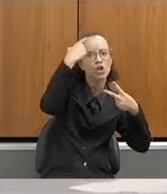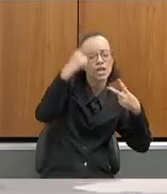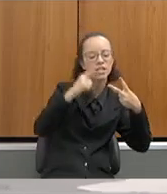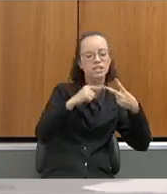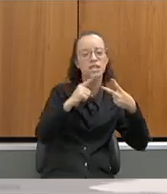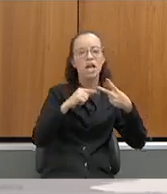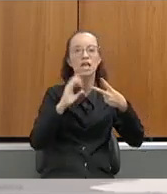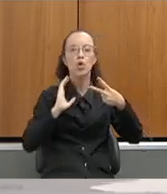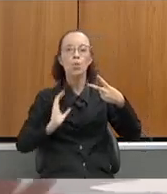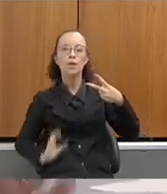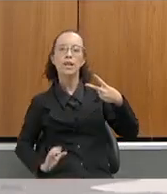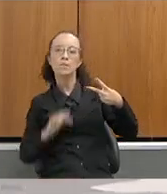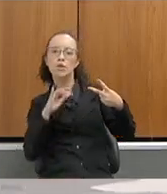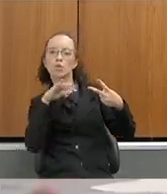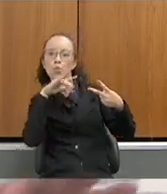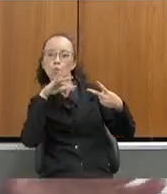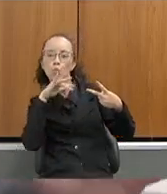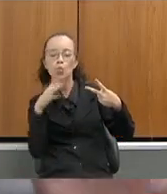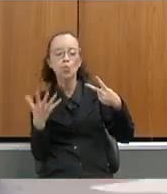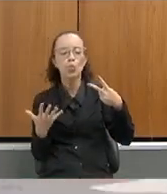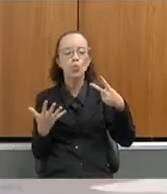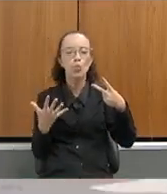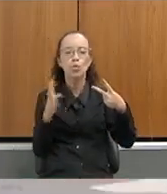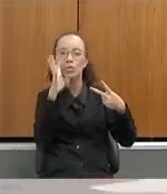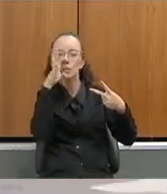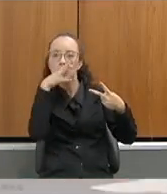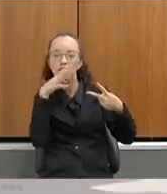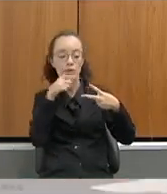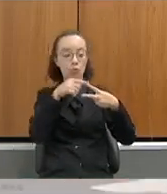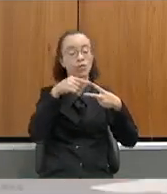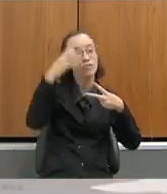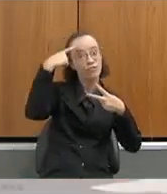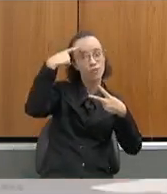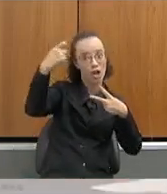ato infracional de indisciplina, nós vamos falar aqui de violência.